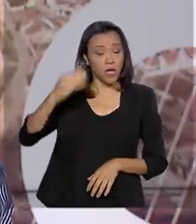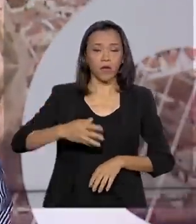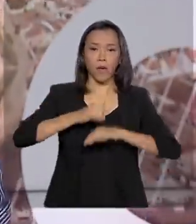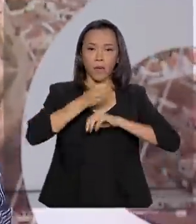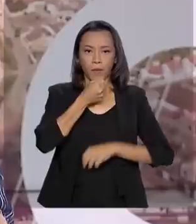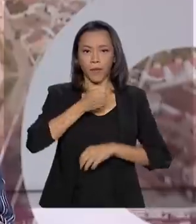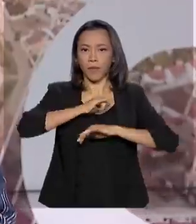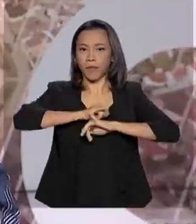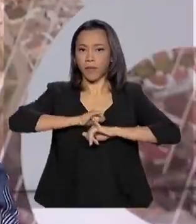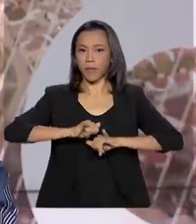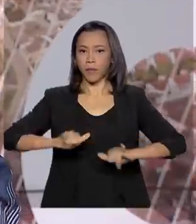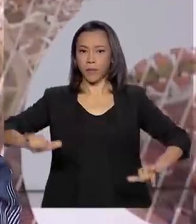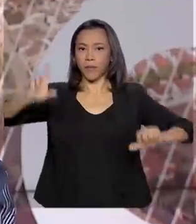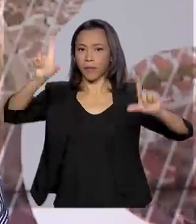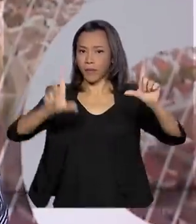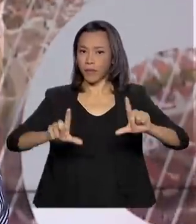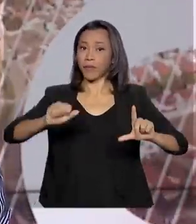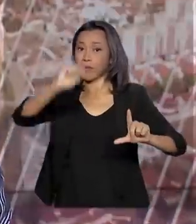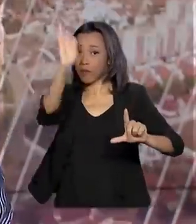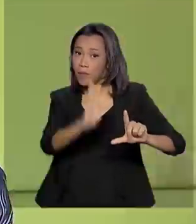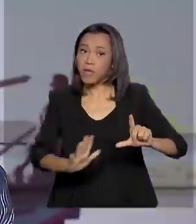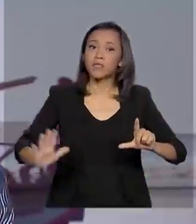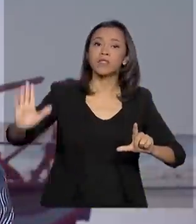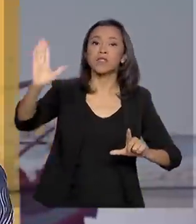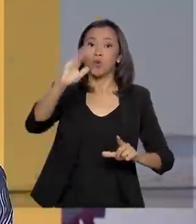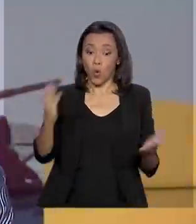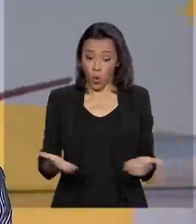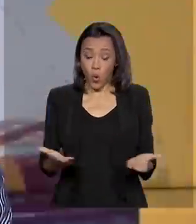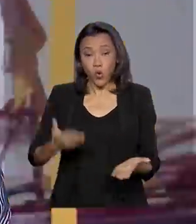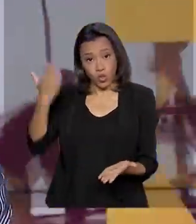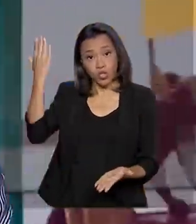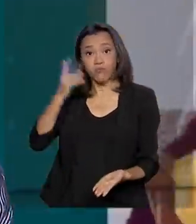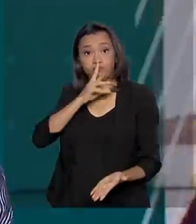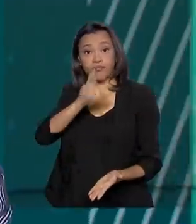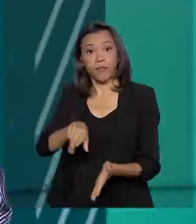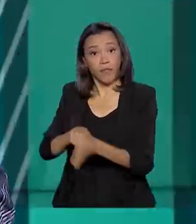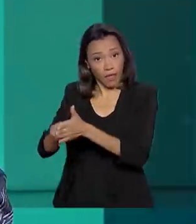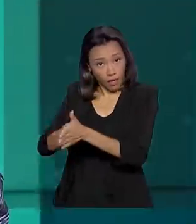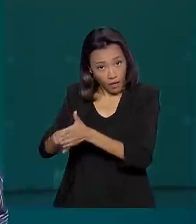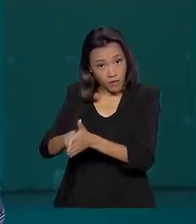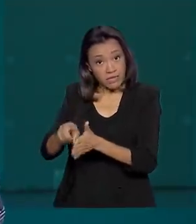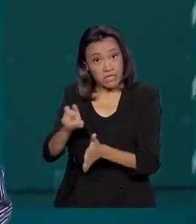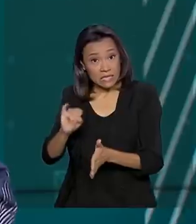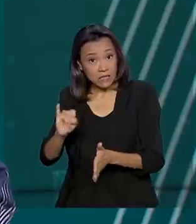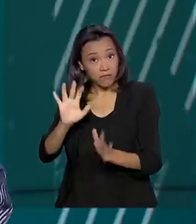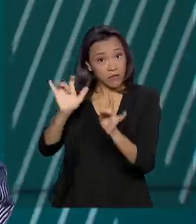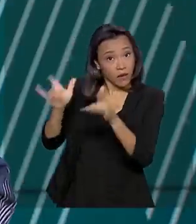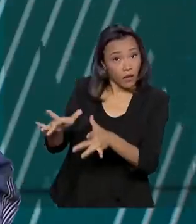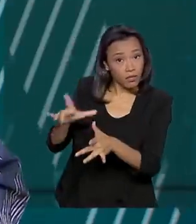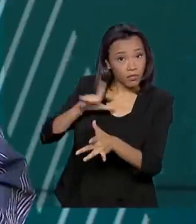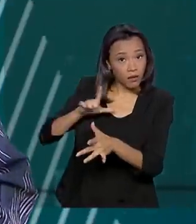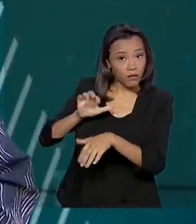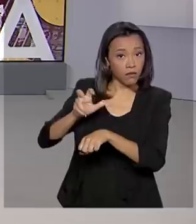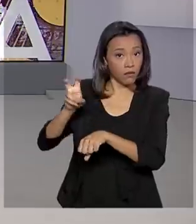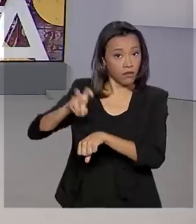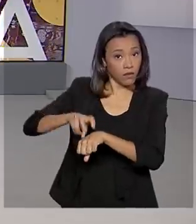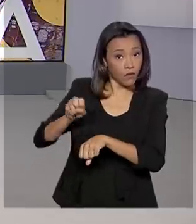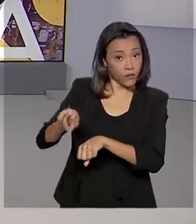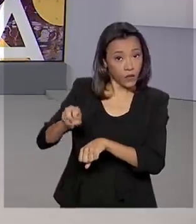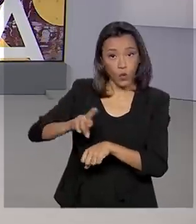nação. Hoje sai o resultado do teste feito pelo presidente para saber se está ou não com o coronavírus.